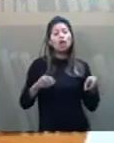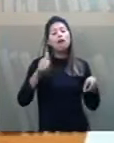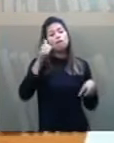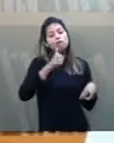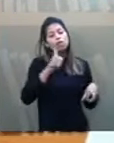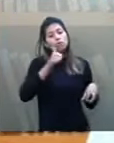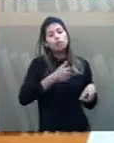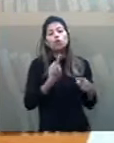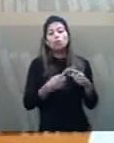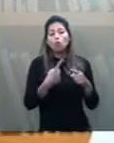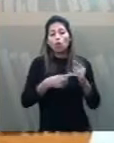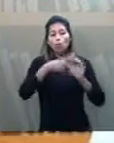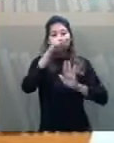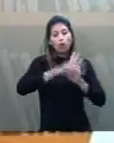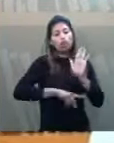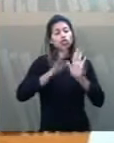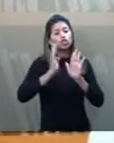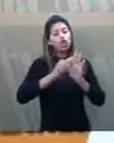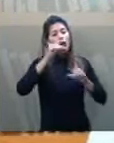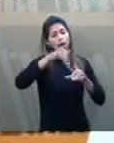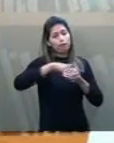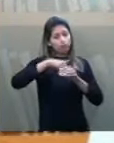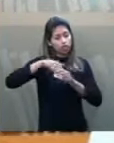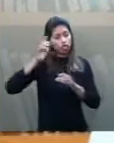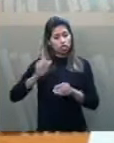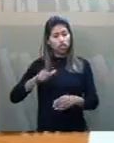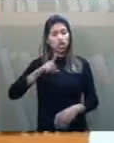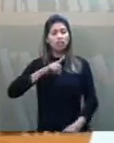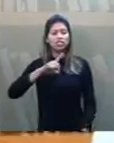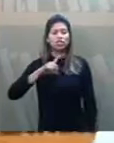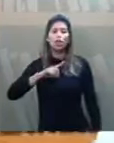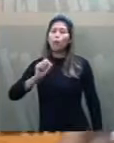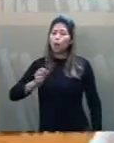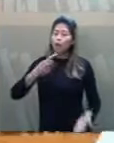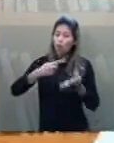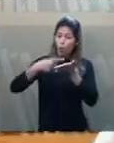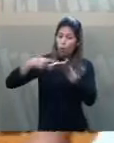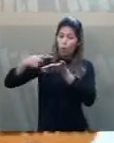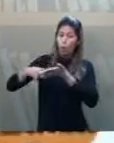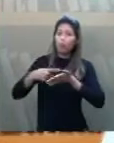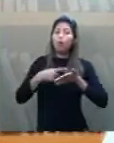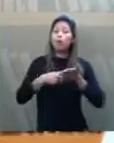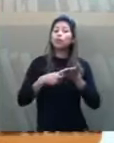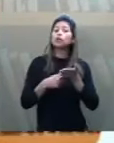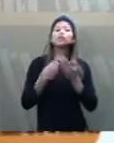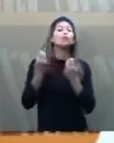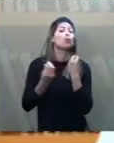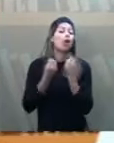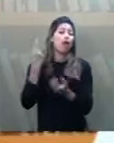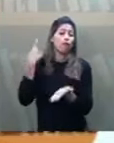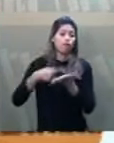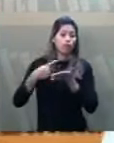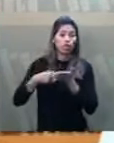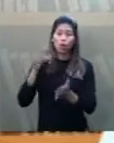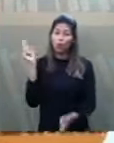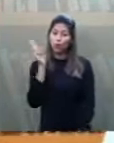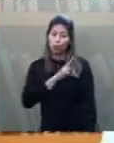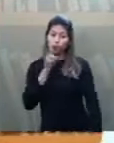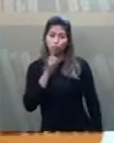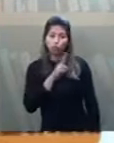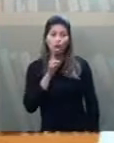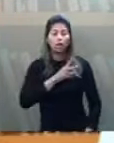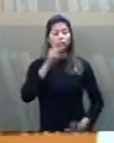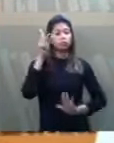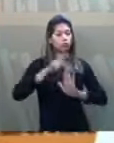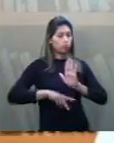fosse votado. Havia um compromisso do presidente daquela casa de votar com urgência o projeto. Nós estamos até hoje esperando